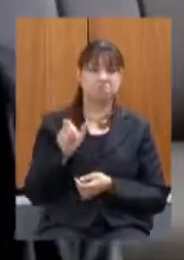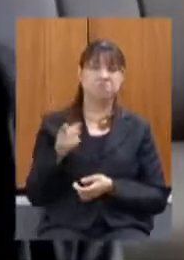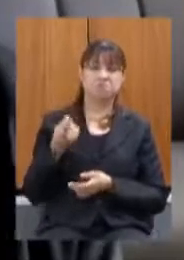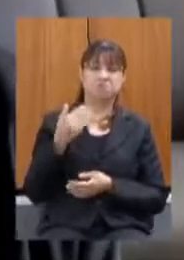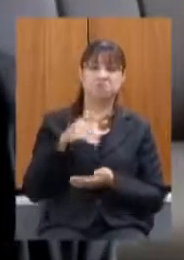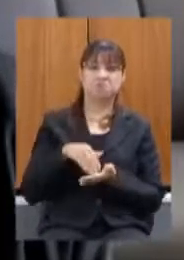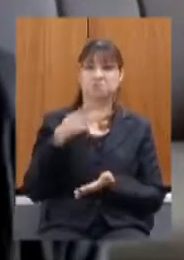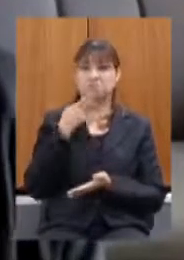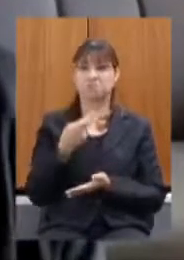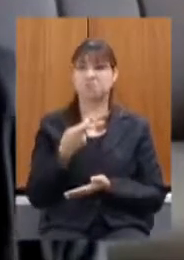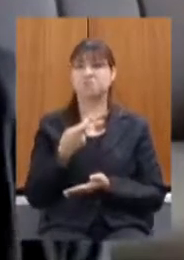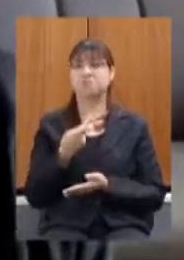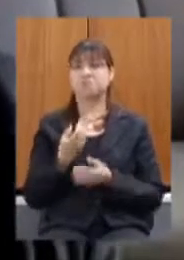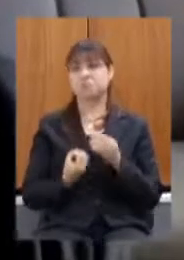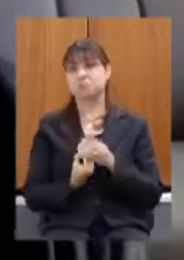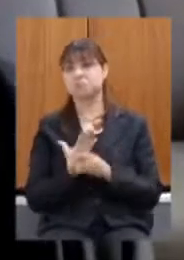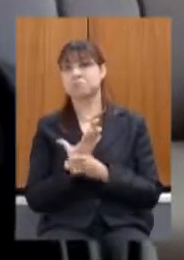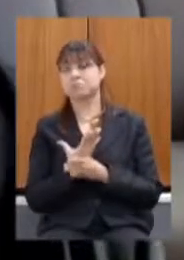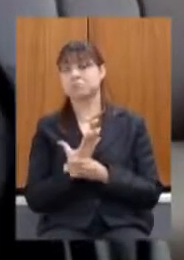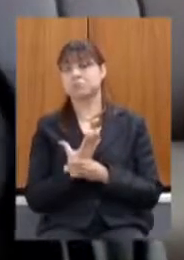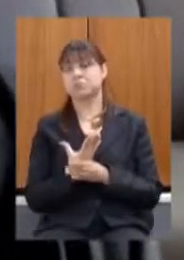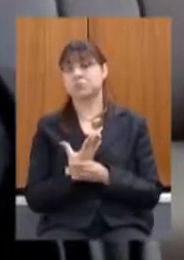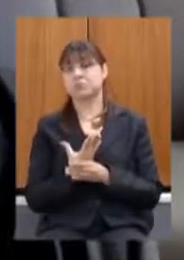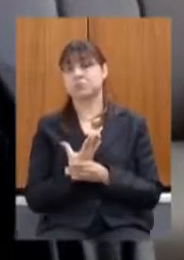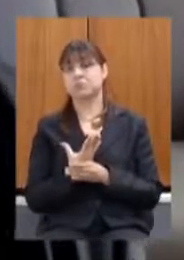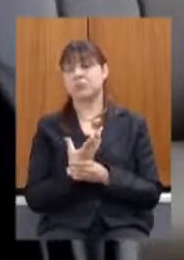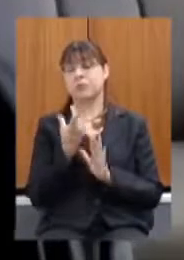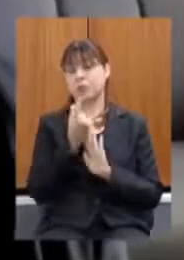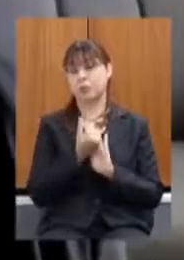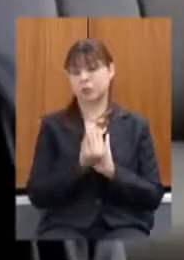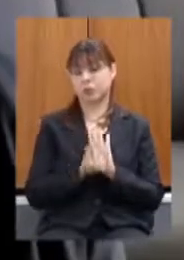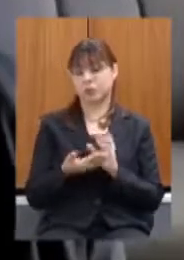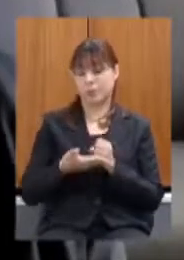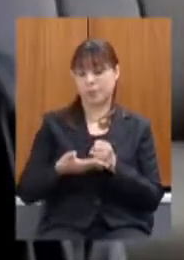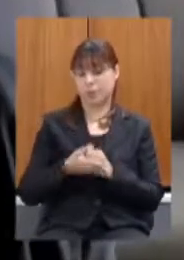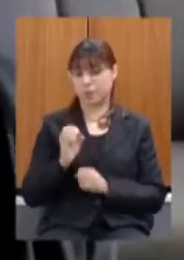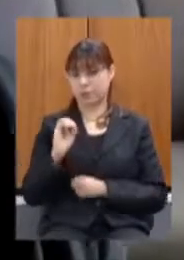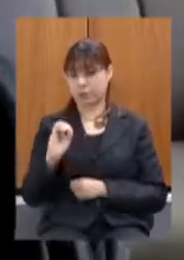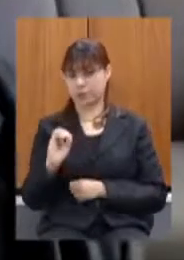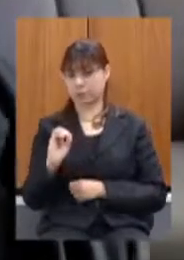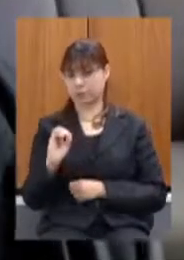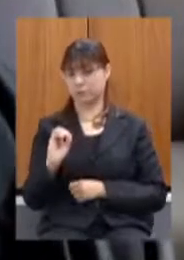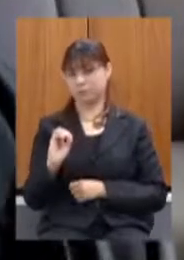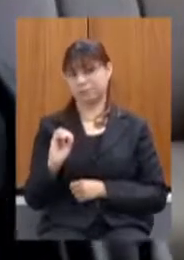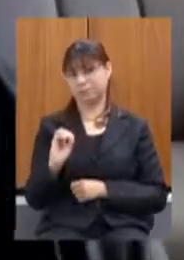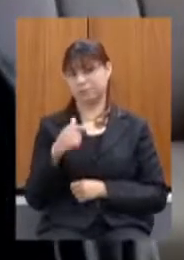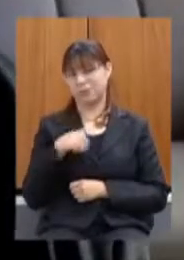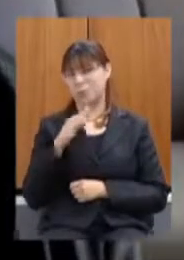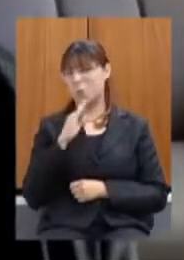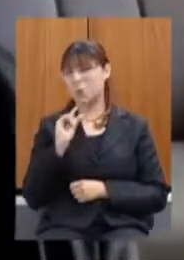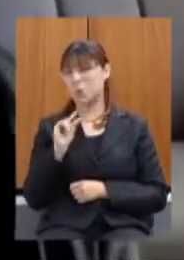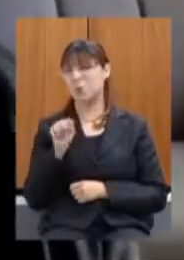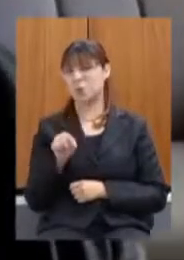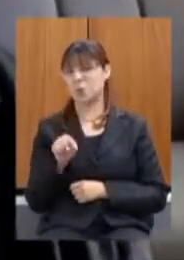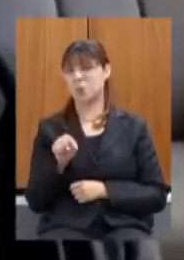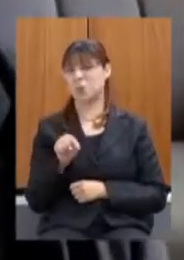a implantação do orçamento base zero eu confesso que eu conheço pouco sobre isso